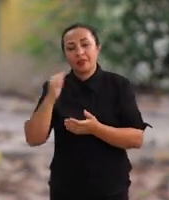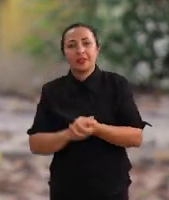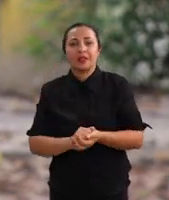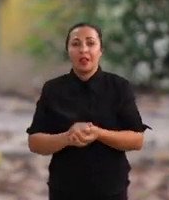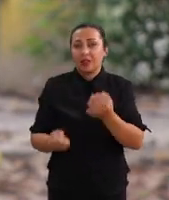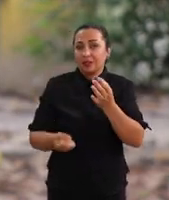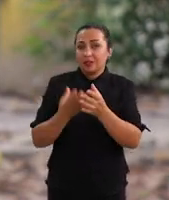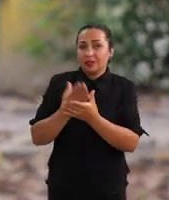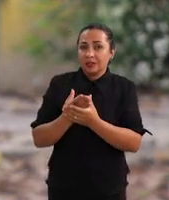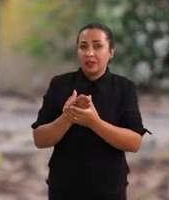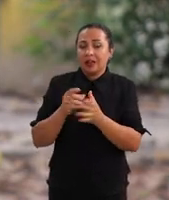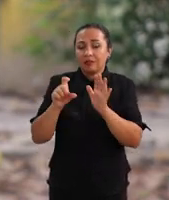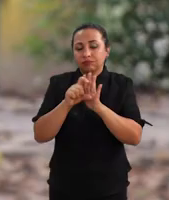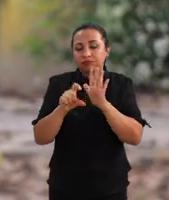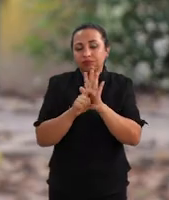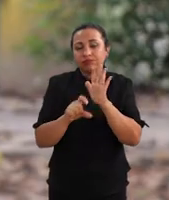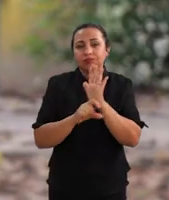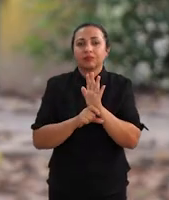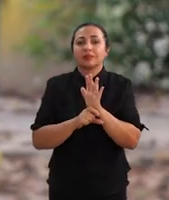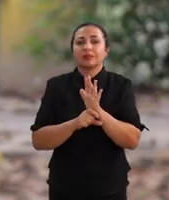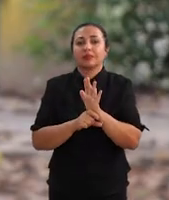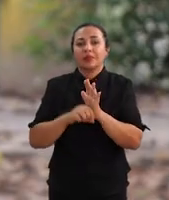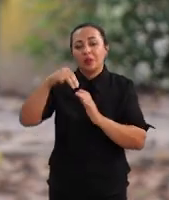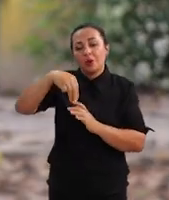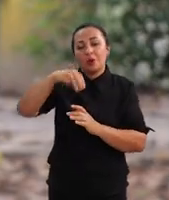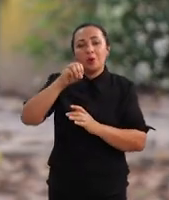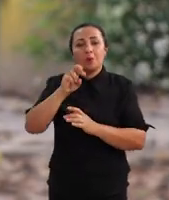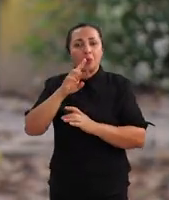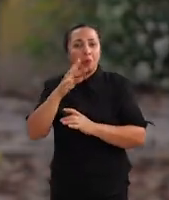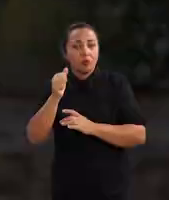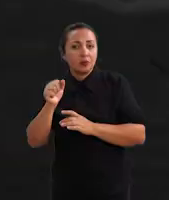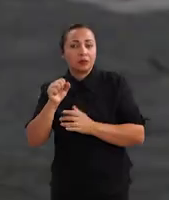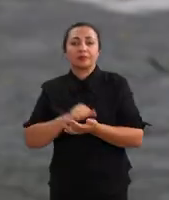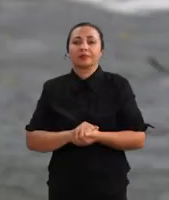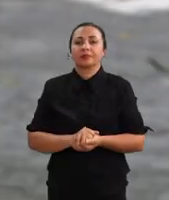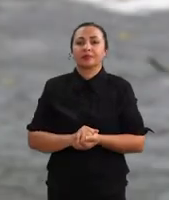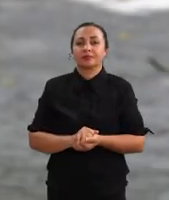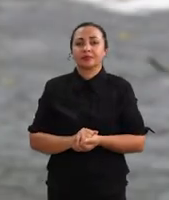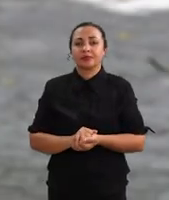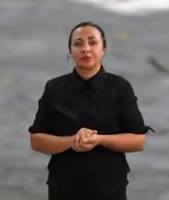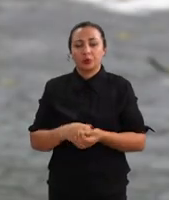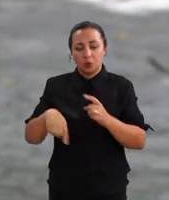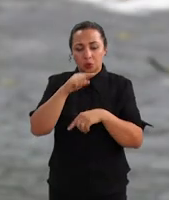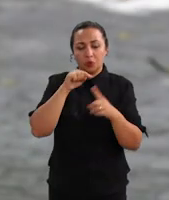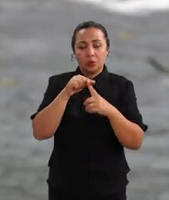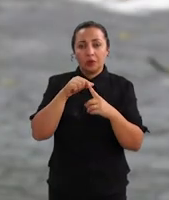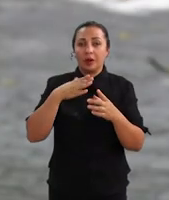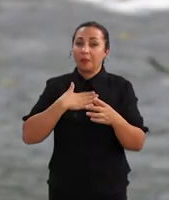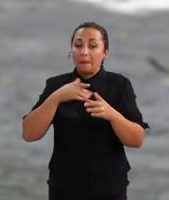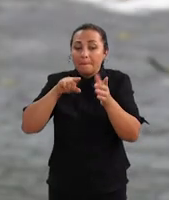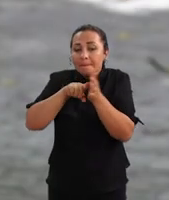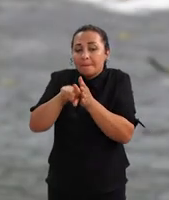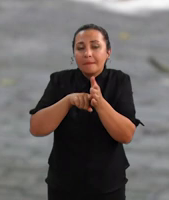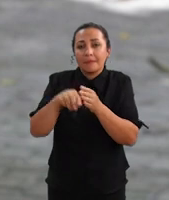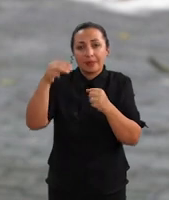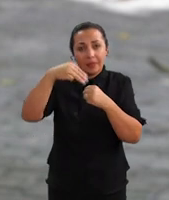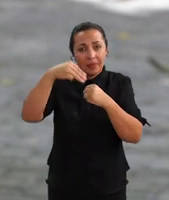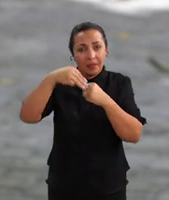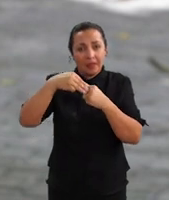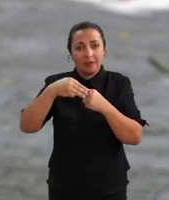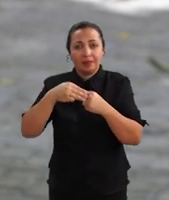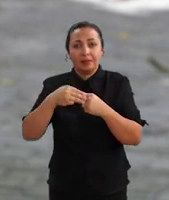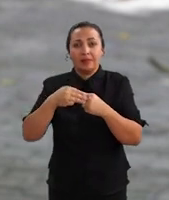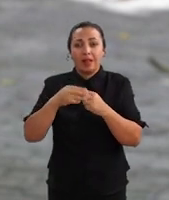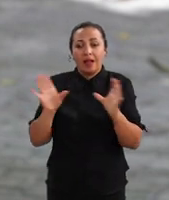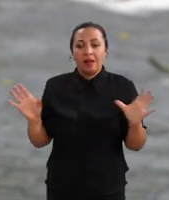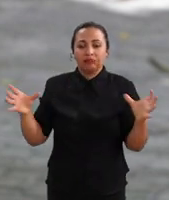objetivo, de criar um etiquetador mofossintático para o Nyangatu. O objetivo da minha pesquisa de mestrado é abarcar